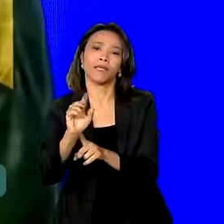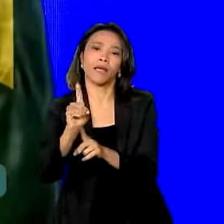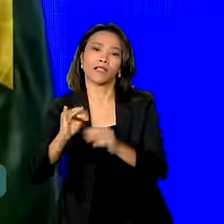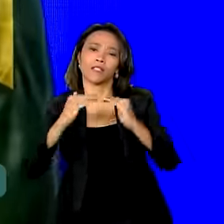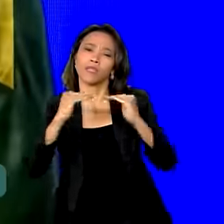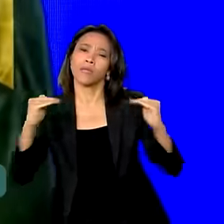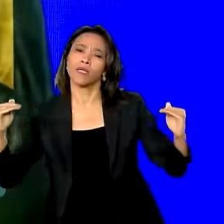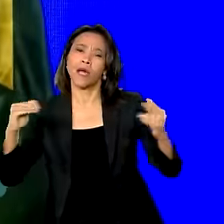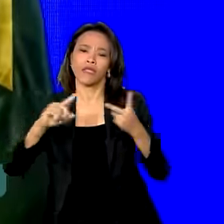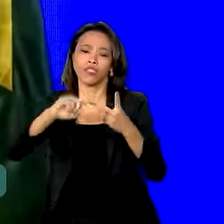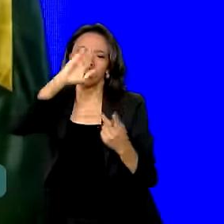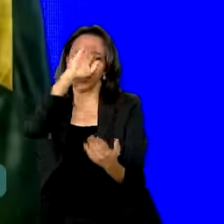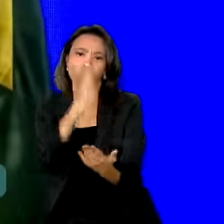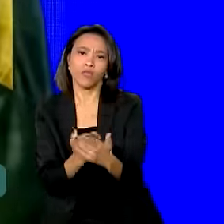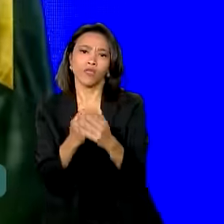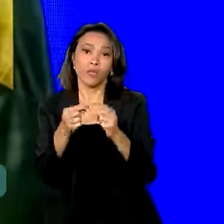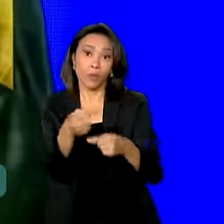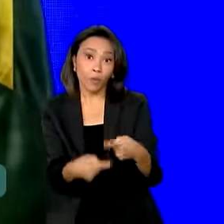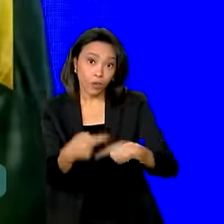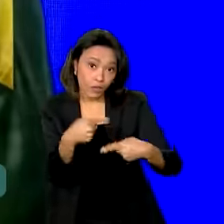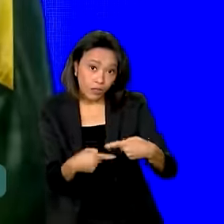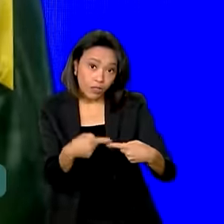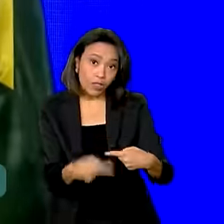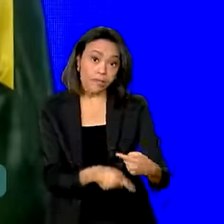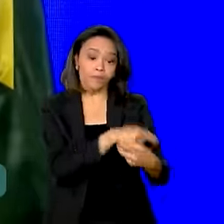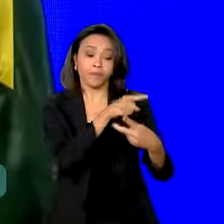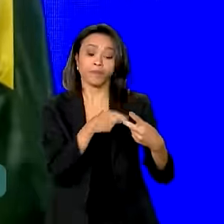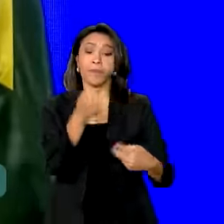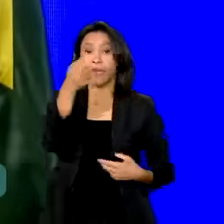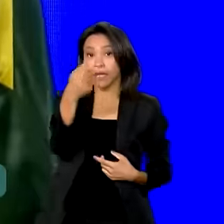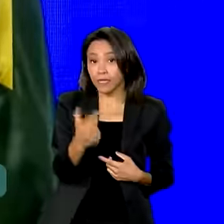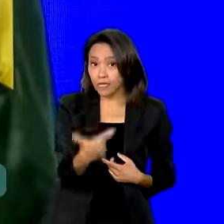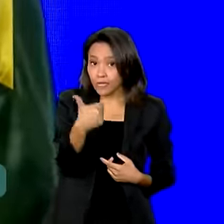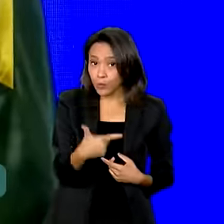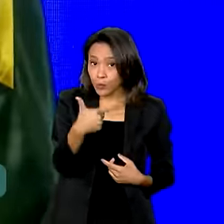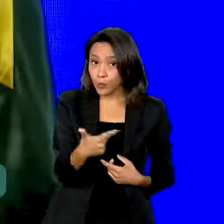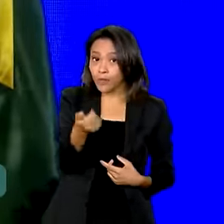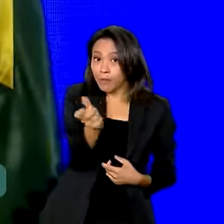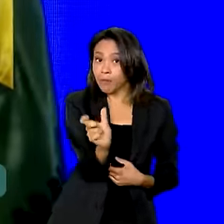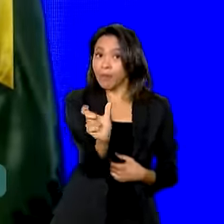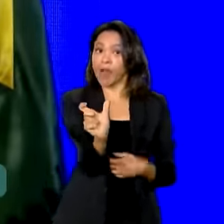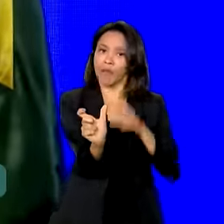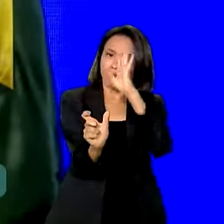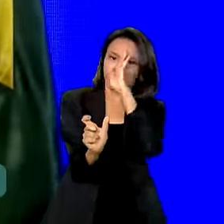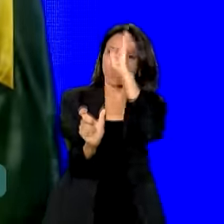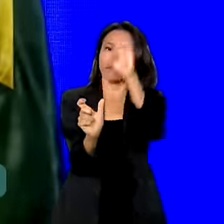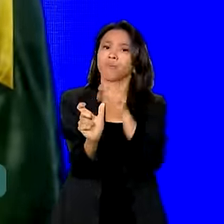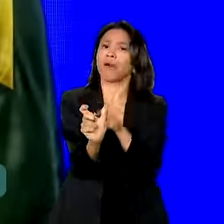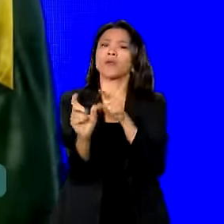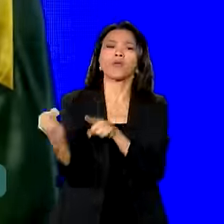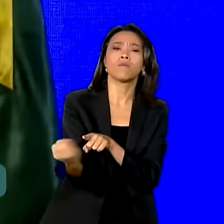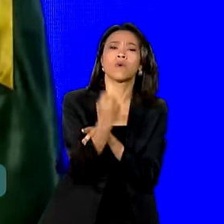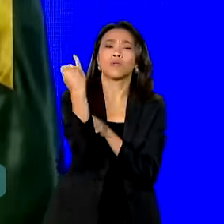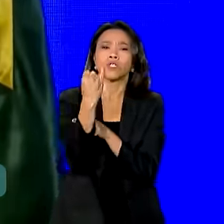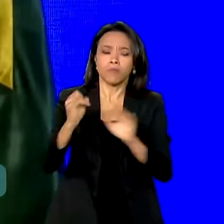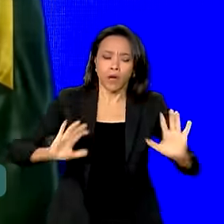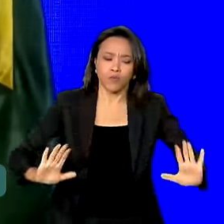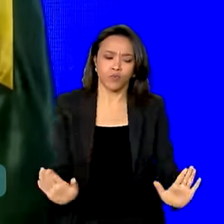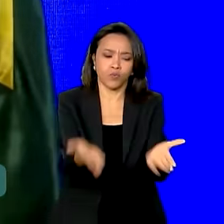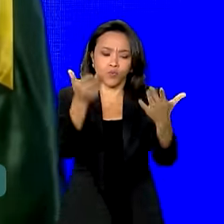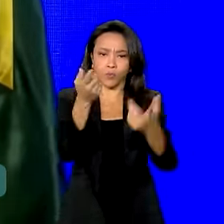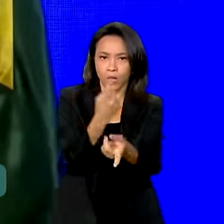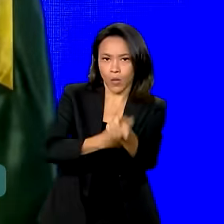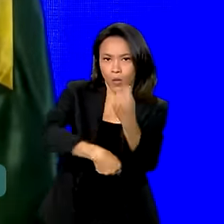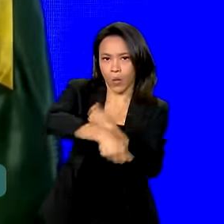política. A segunda palavra-chave para que um país dê certo e a economia cresce, tudo acontece bem, é